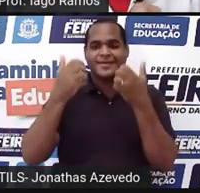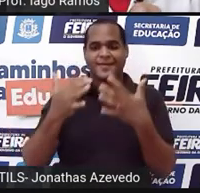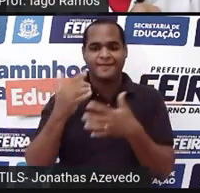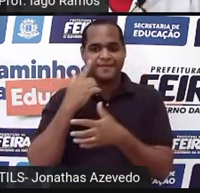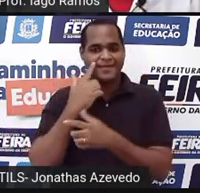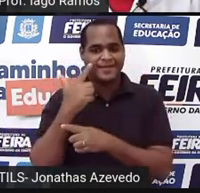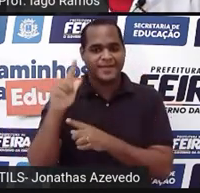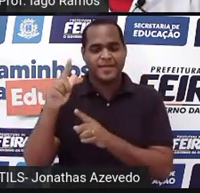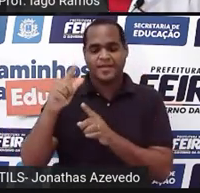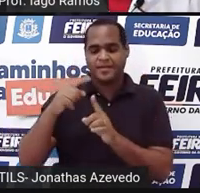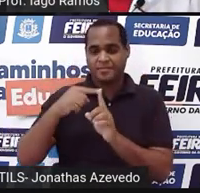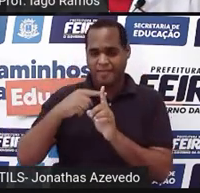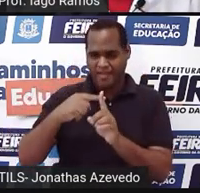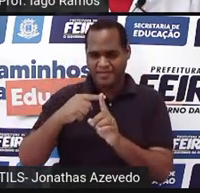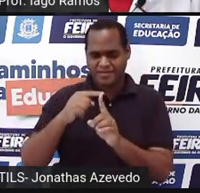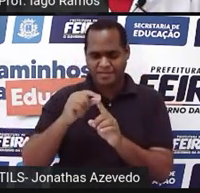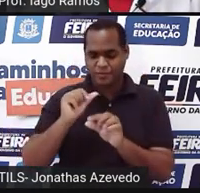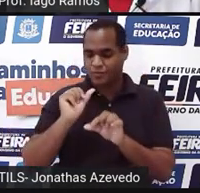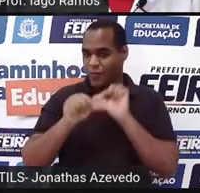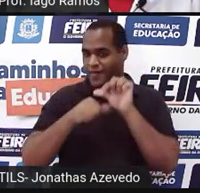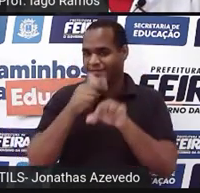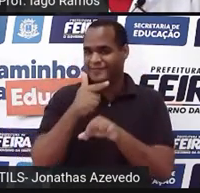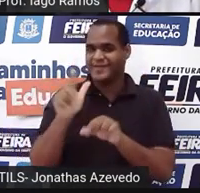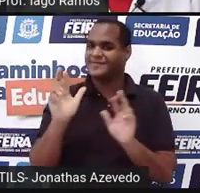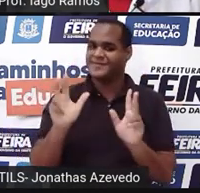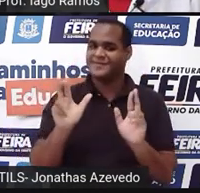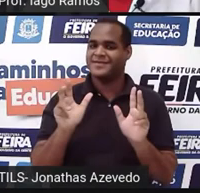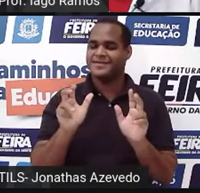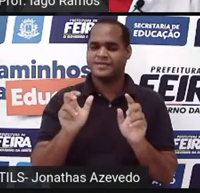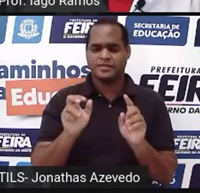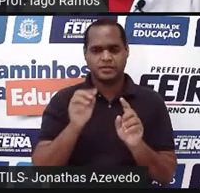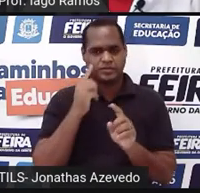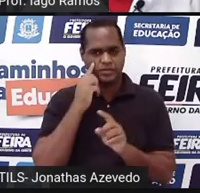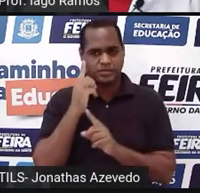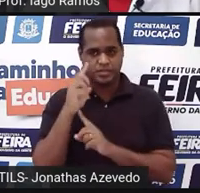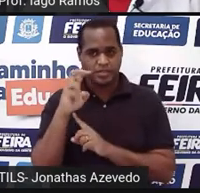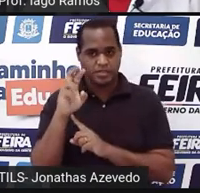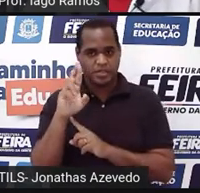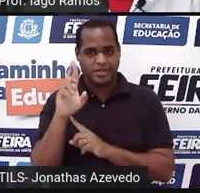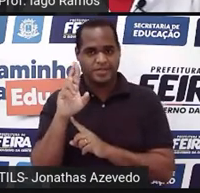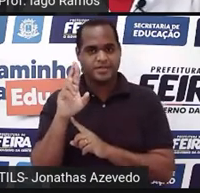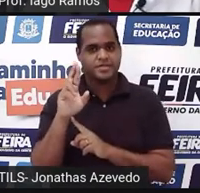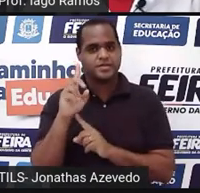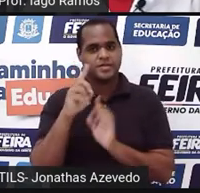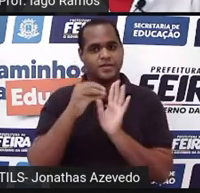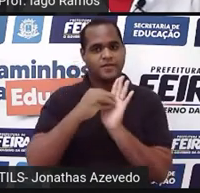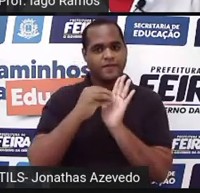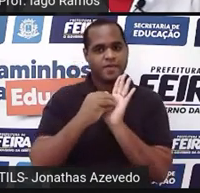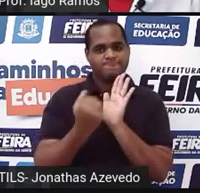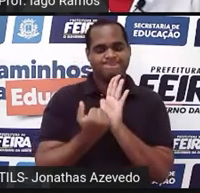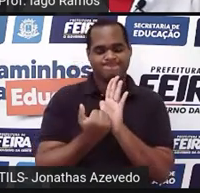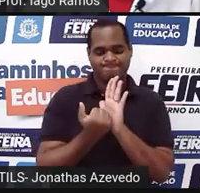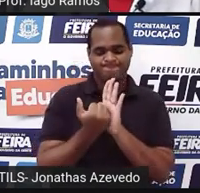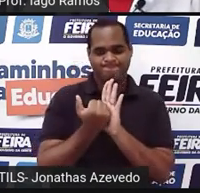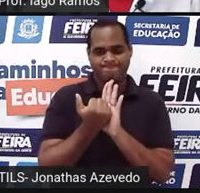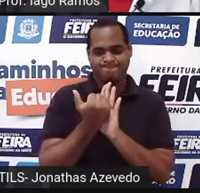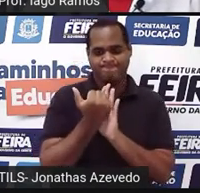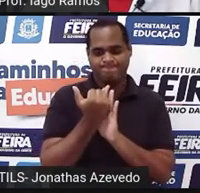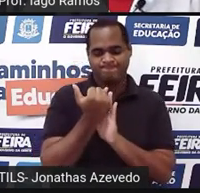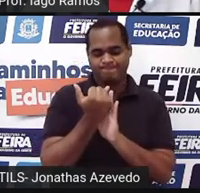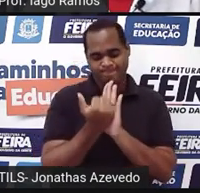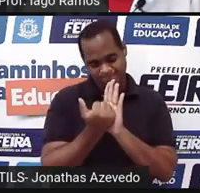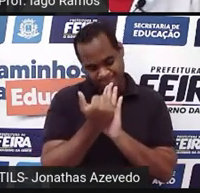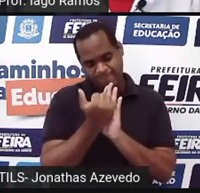a operação. Olha só. Se tem uma quantia de 15 reais, quanto falta para eu alcançar a